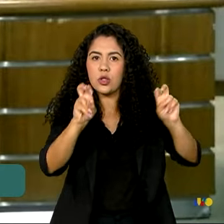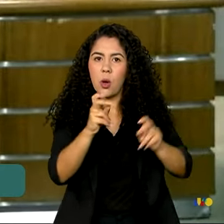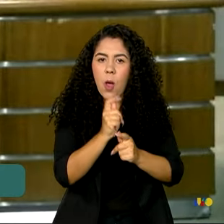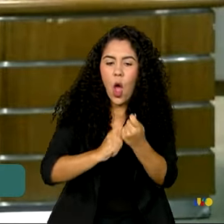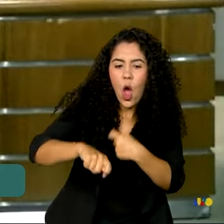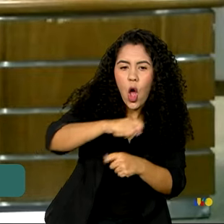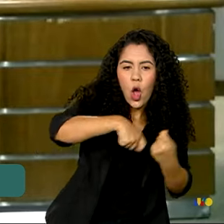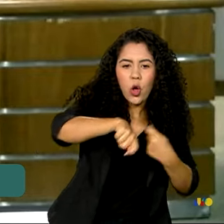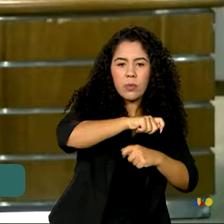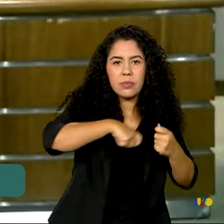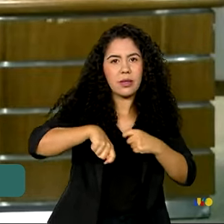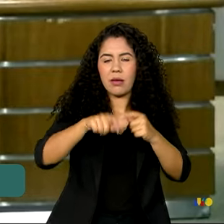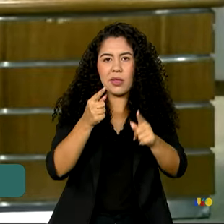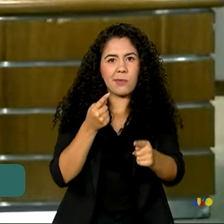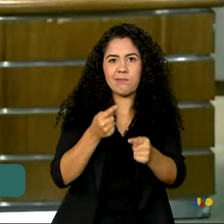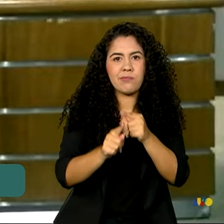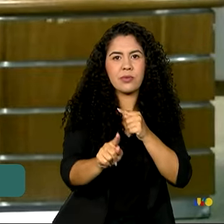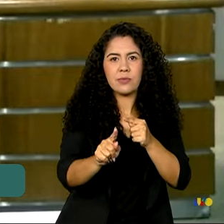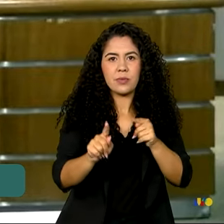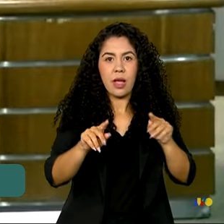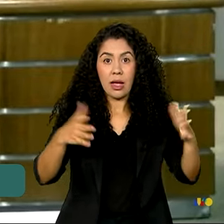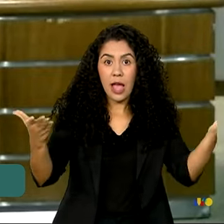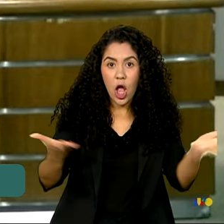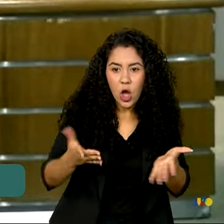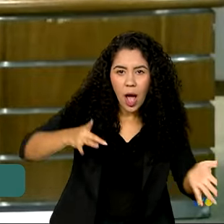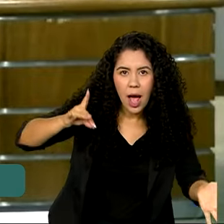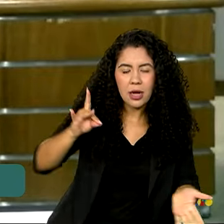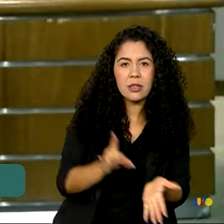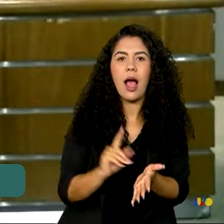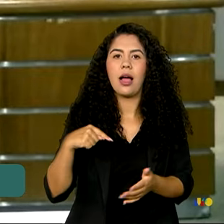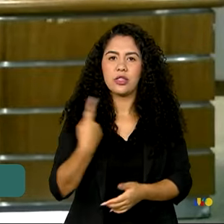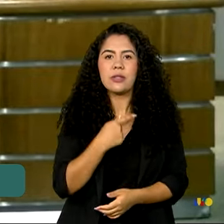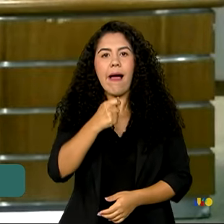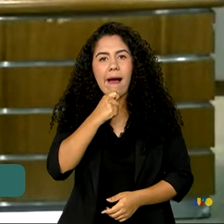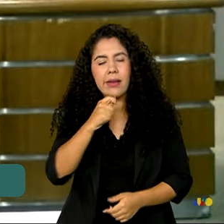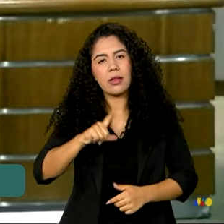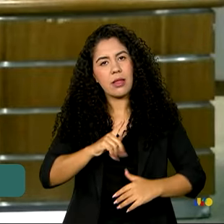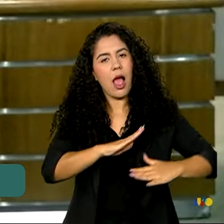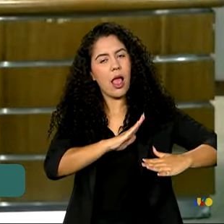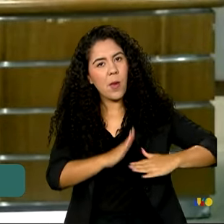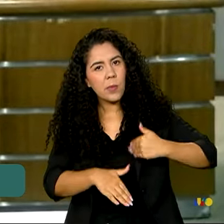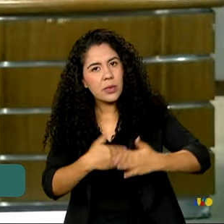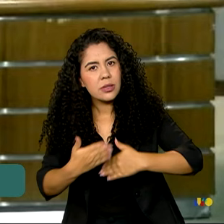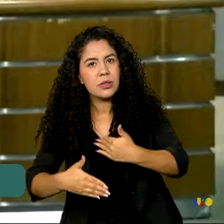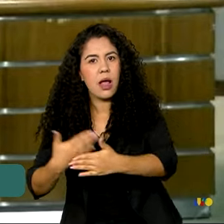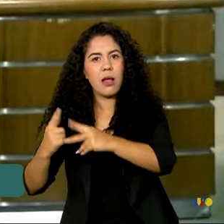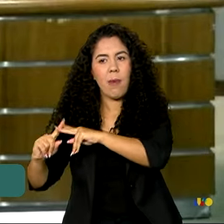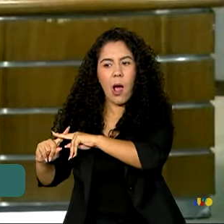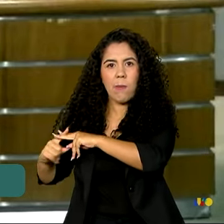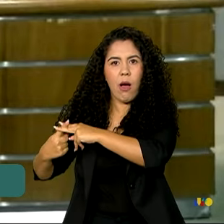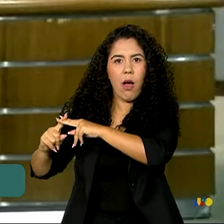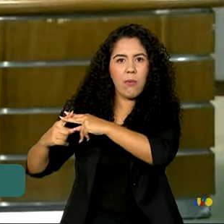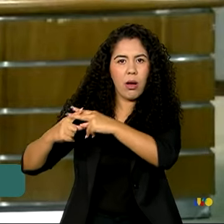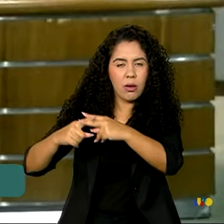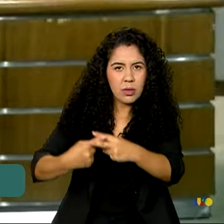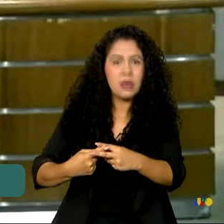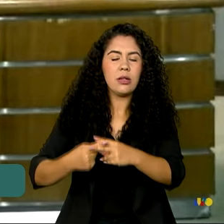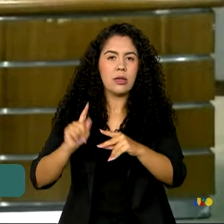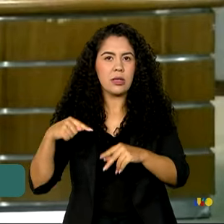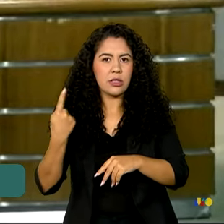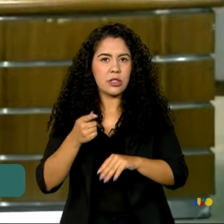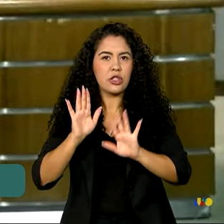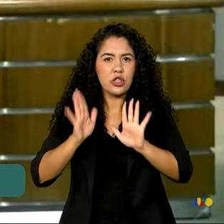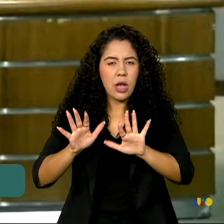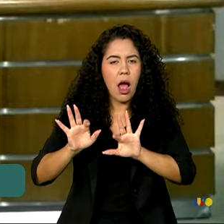economia, o que não corresponde à realidade. Nós ainda estamos naquele processo de recuperar aquelas renúncias que foram feitas de forma